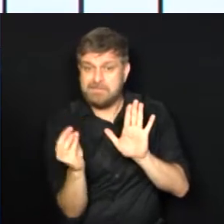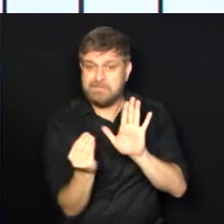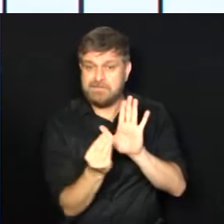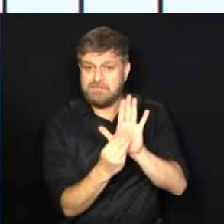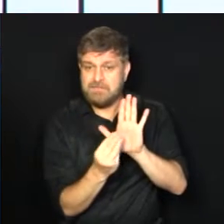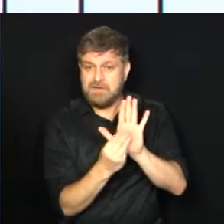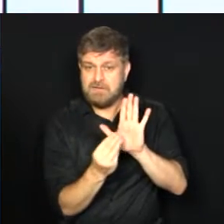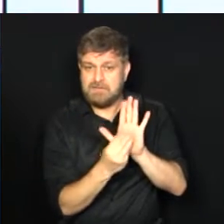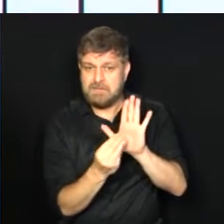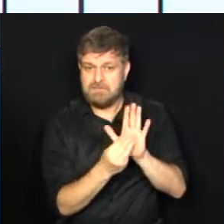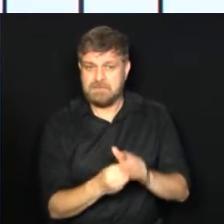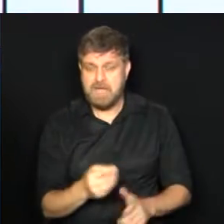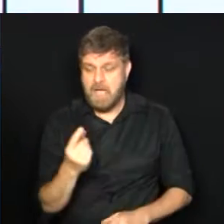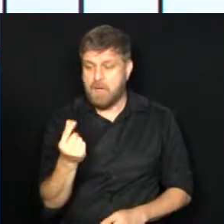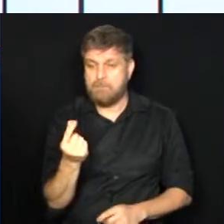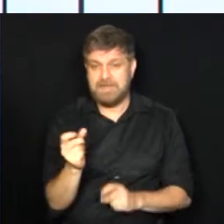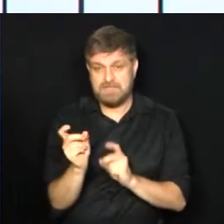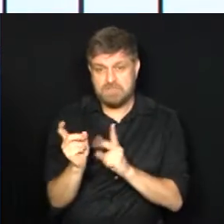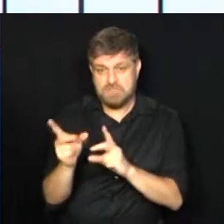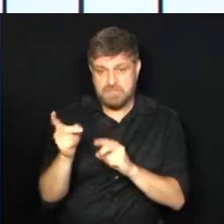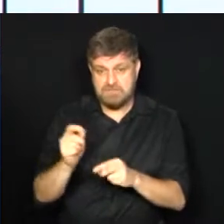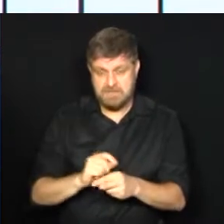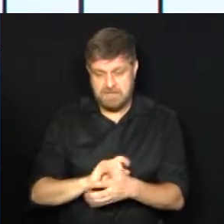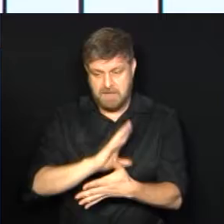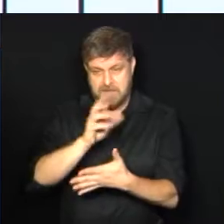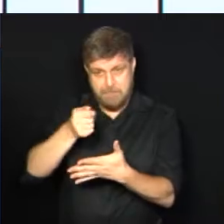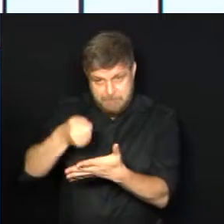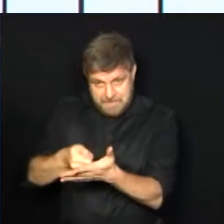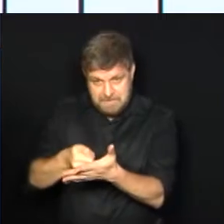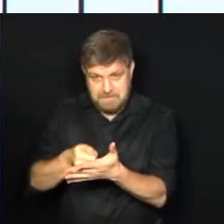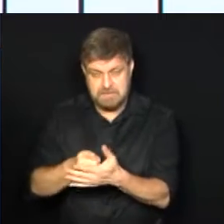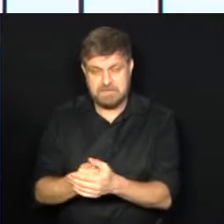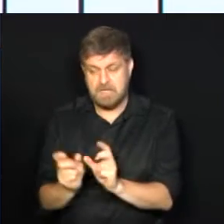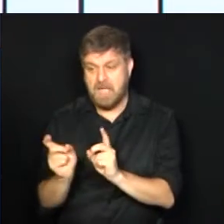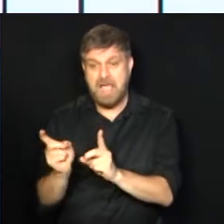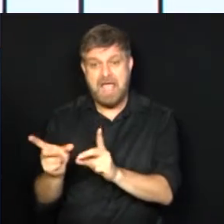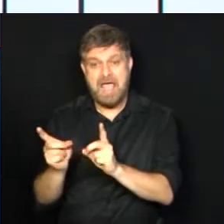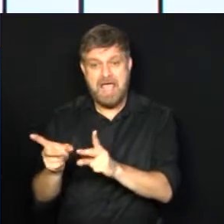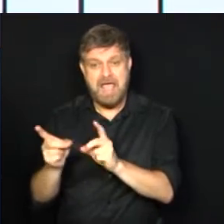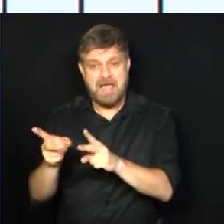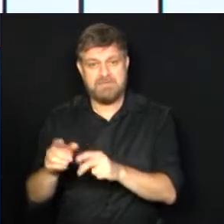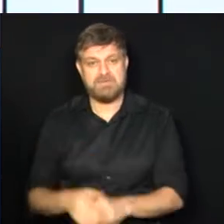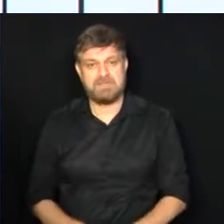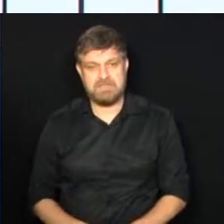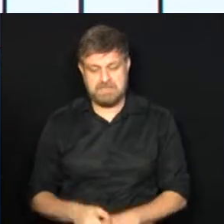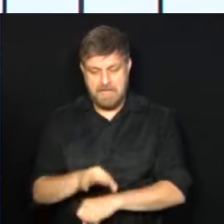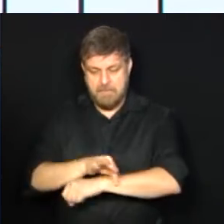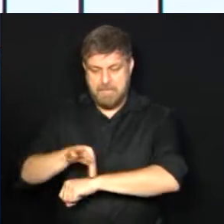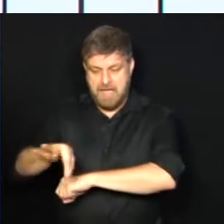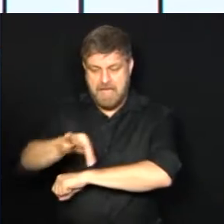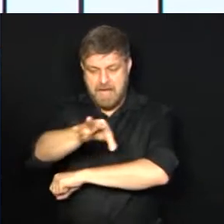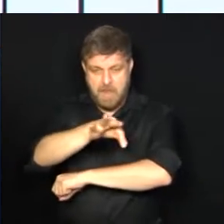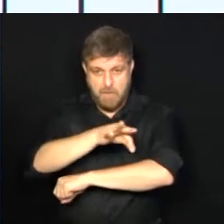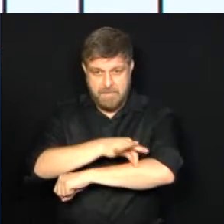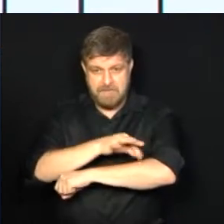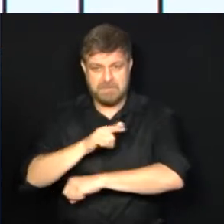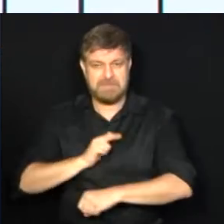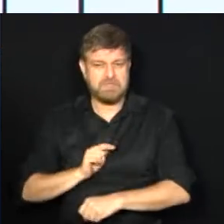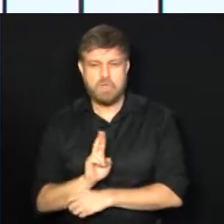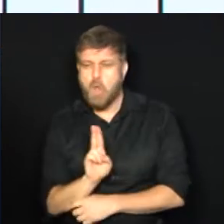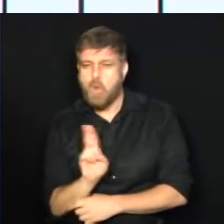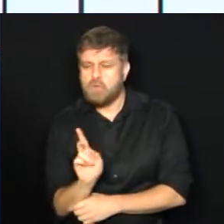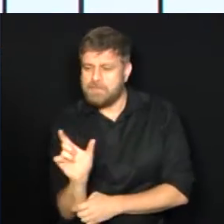como preço de venda à vista em condições normais de mercado para o metro quadrado. Então, é só uma questão de